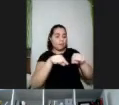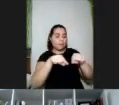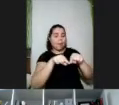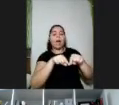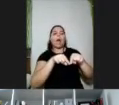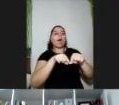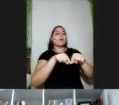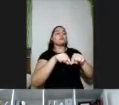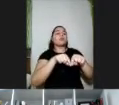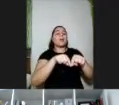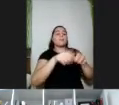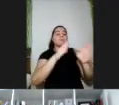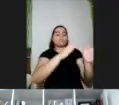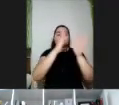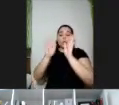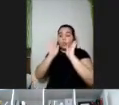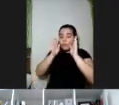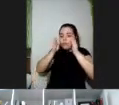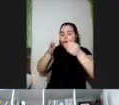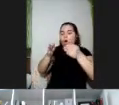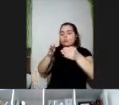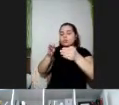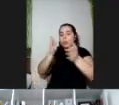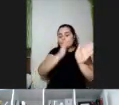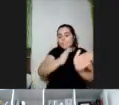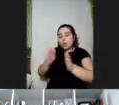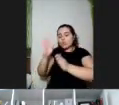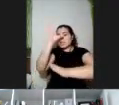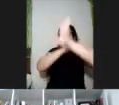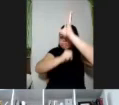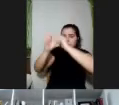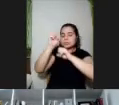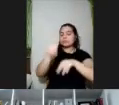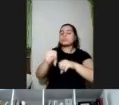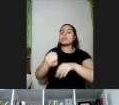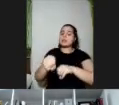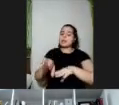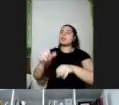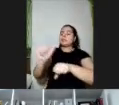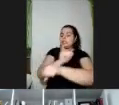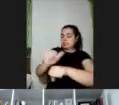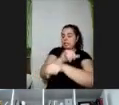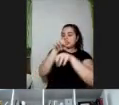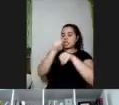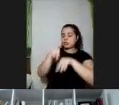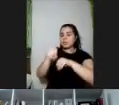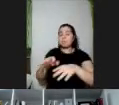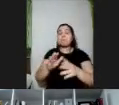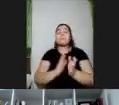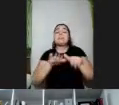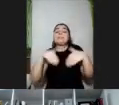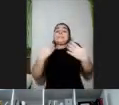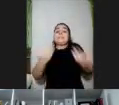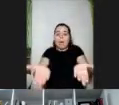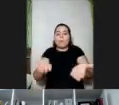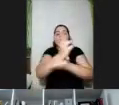processos educacionais e para as estratégias e materiais educacionais. Então, o desenho universal da aprendizagem foi